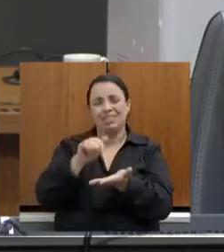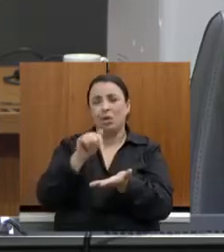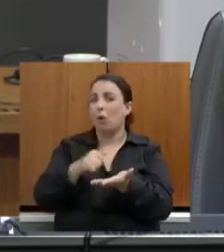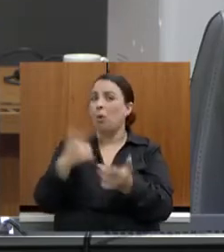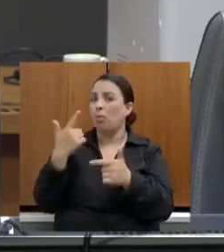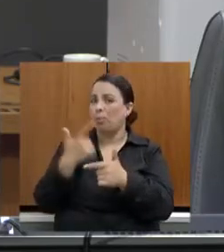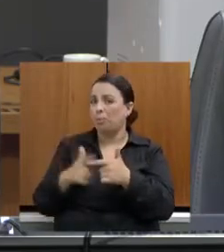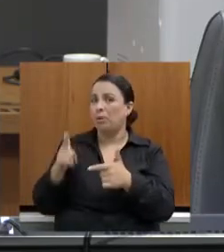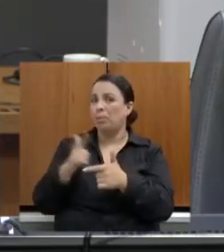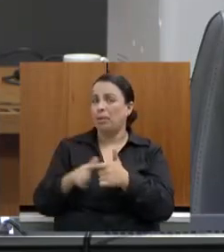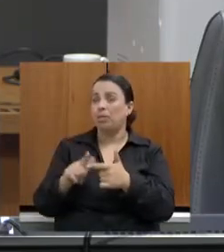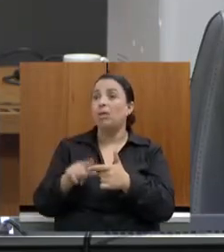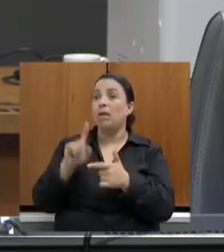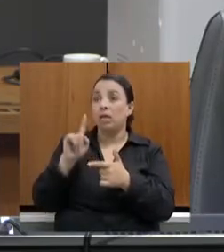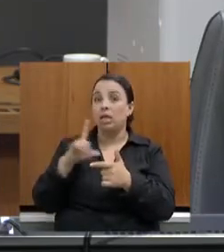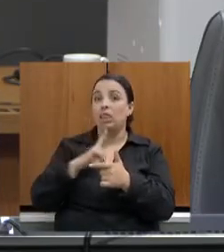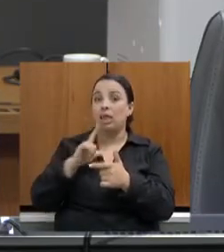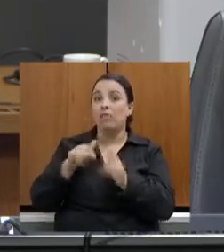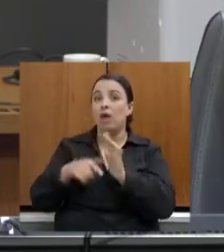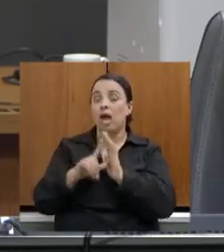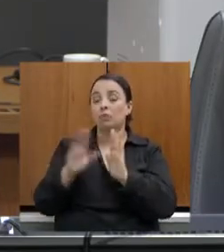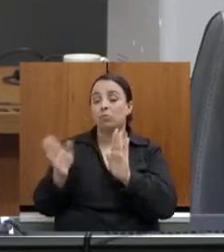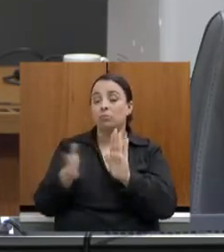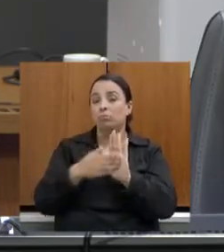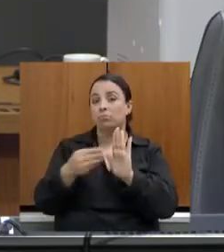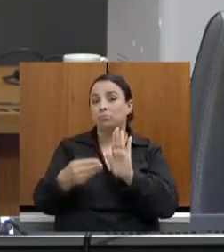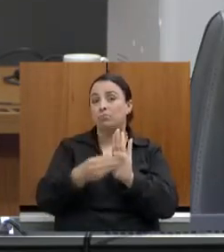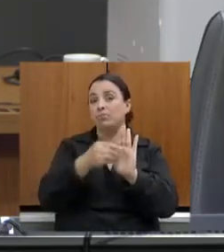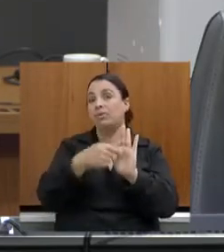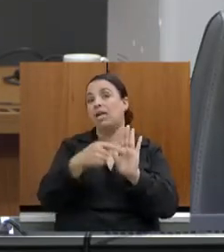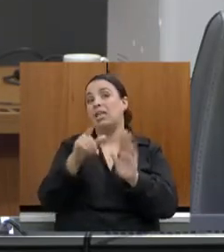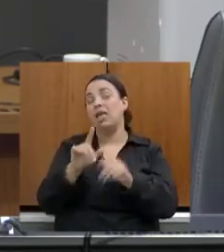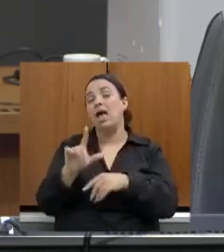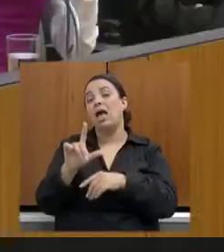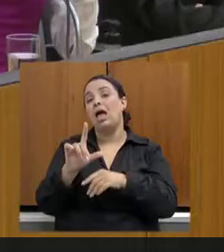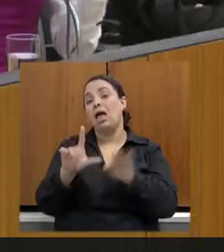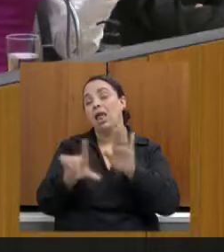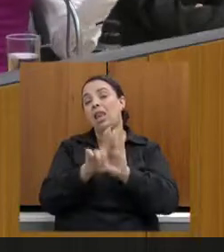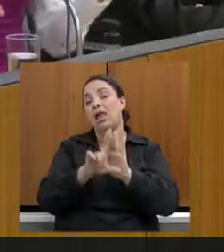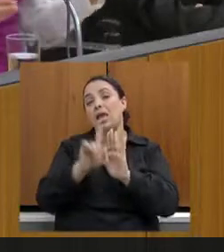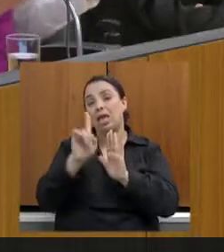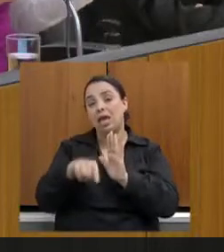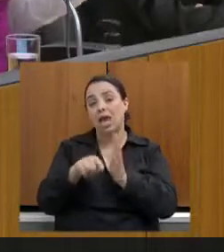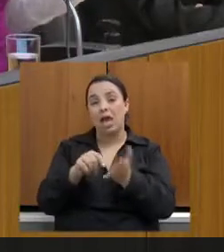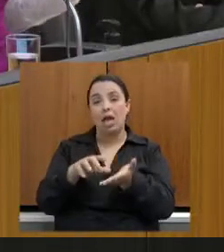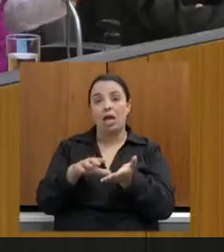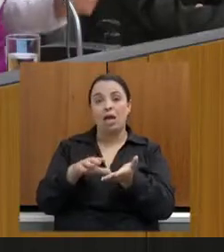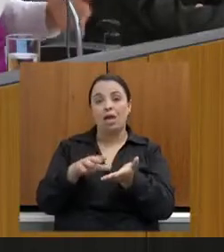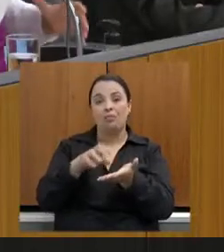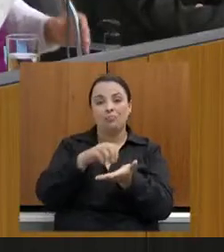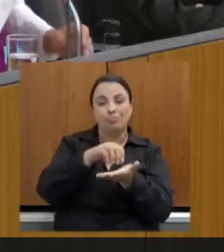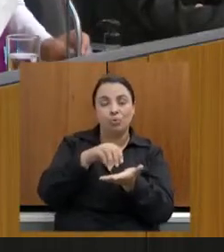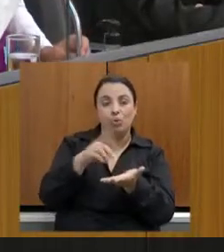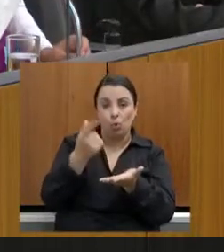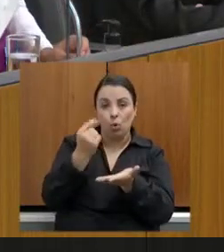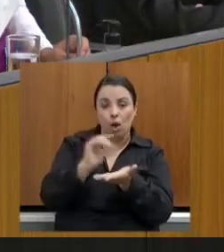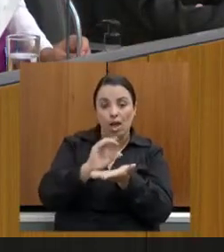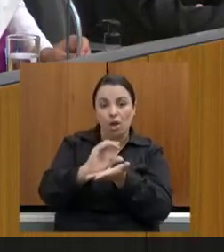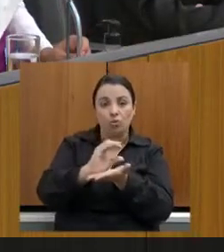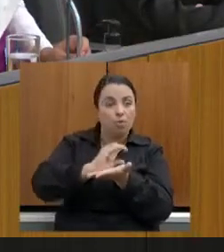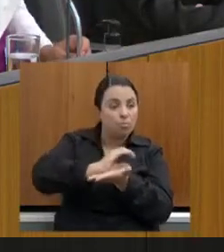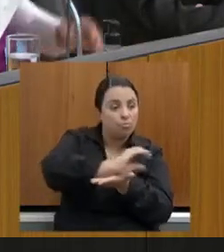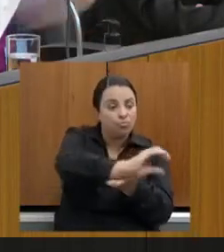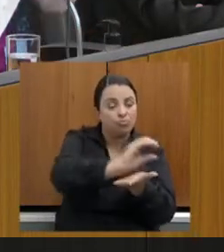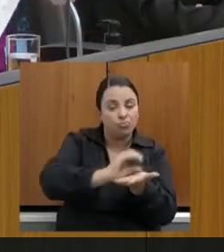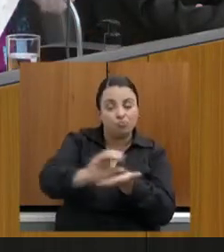inclusive um dos propósitos da lei, de diminuir a desigualdade regional. Então, gente percebe que em